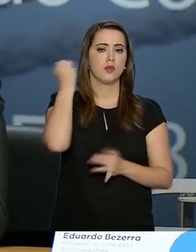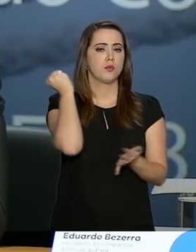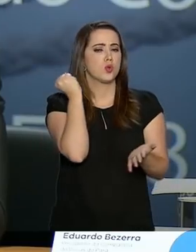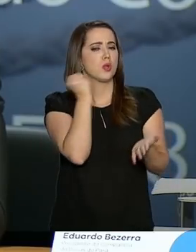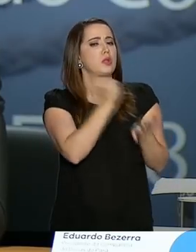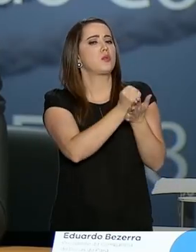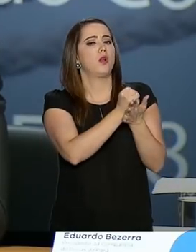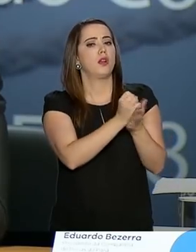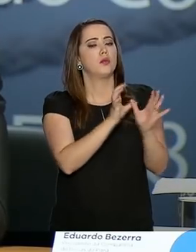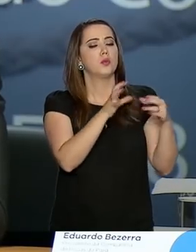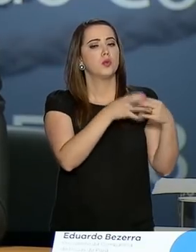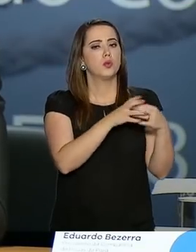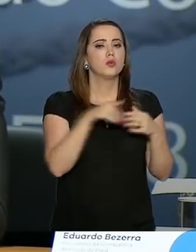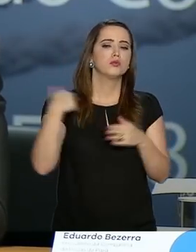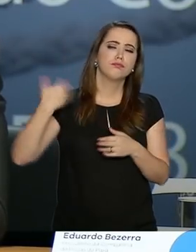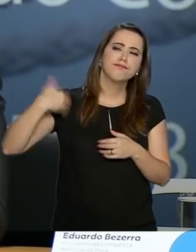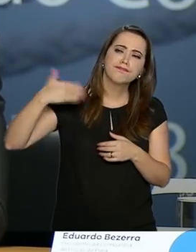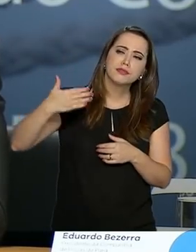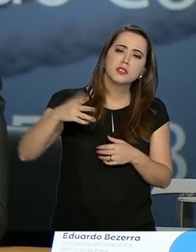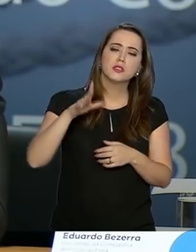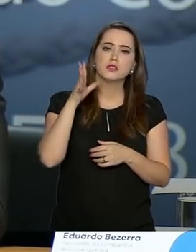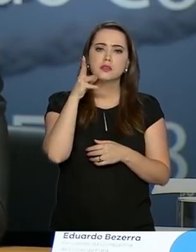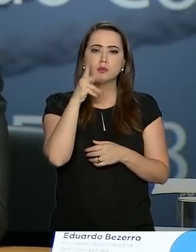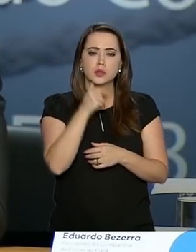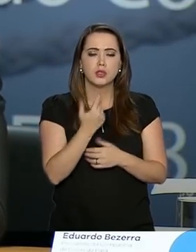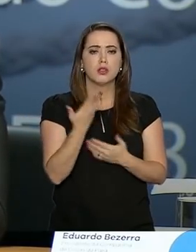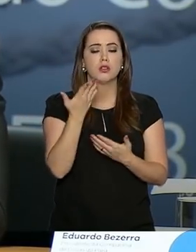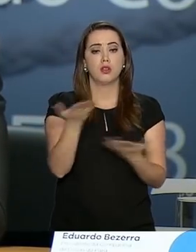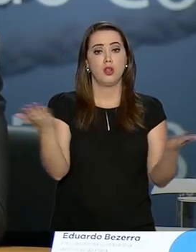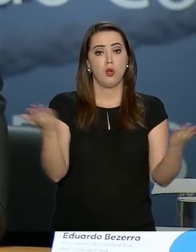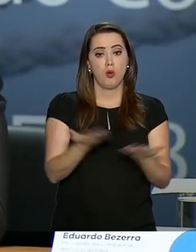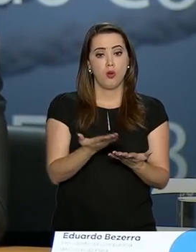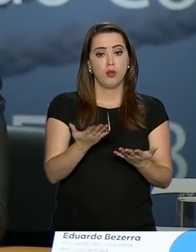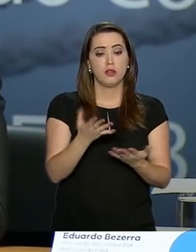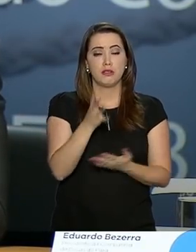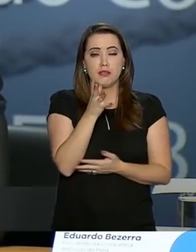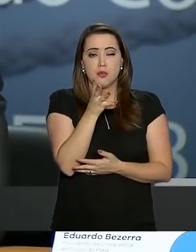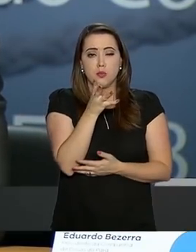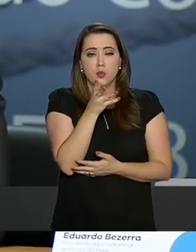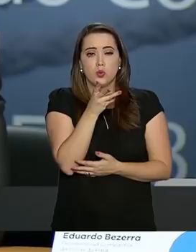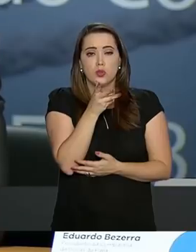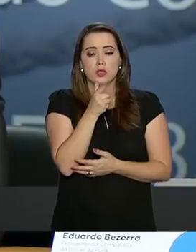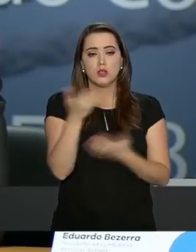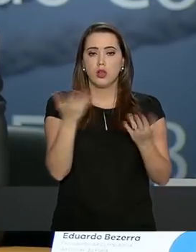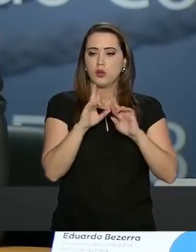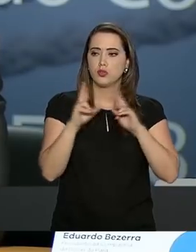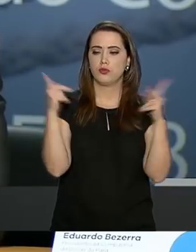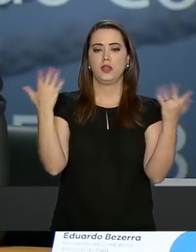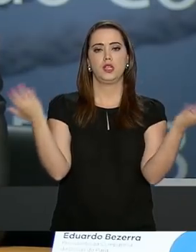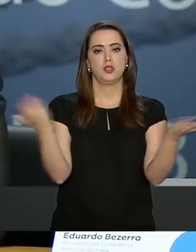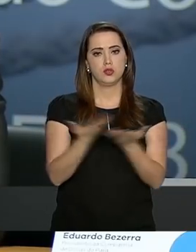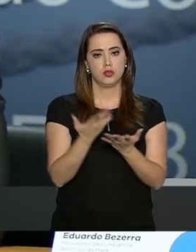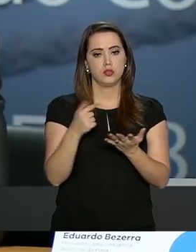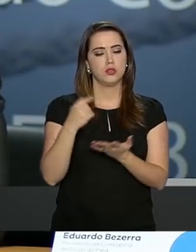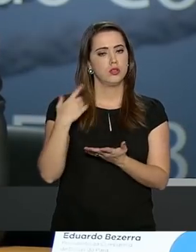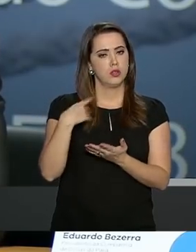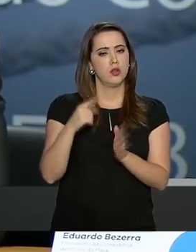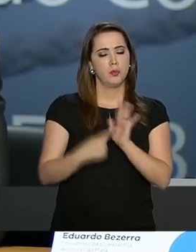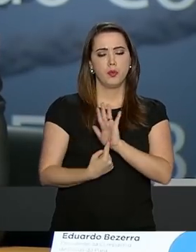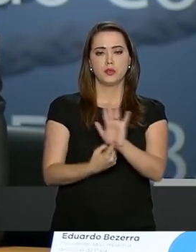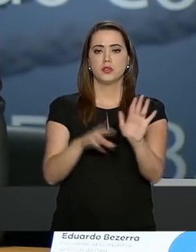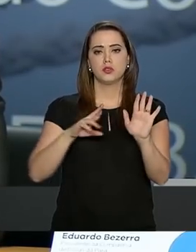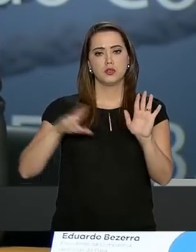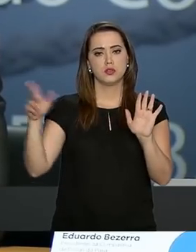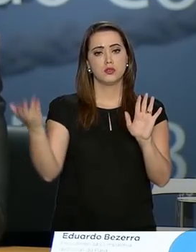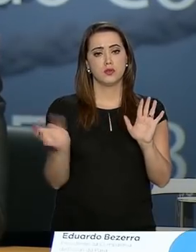o setor, que ficou muito tempo sem licitar terminais, e que agora a gente tem uma configuração diferente, uma cara diferente